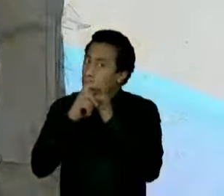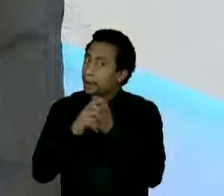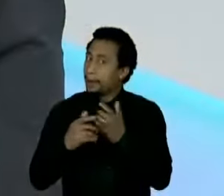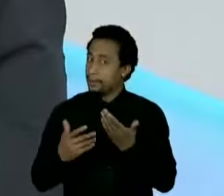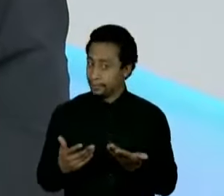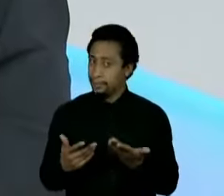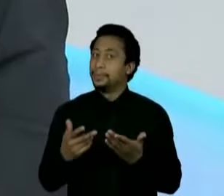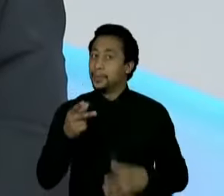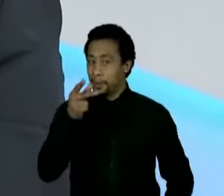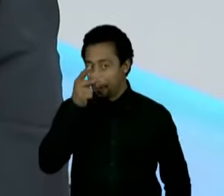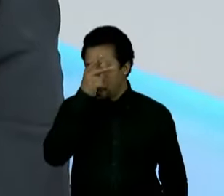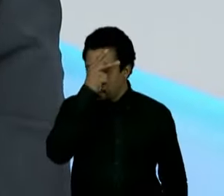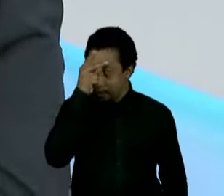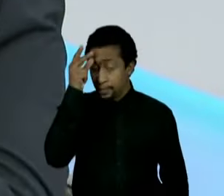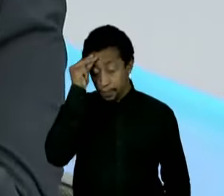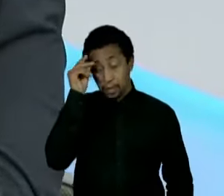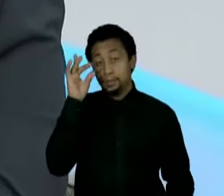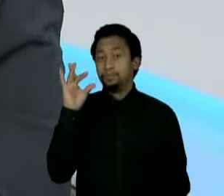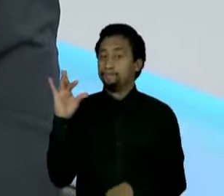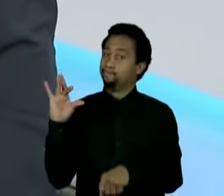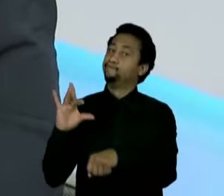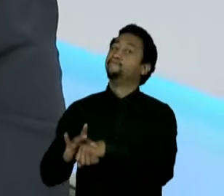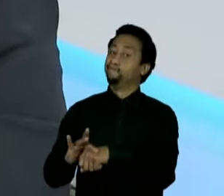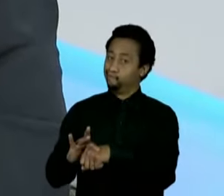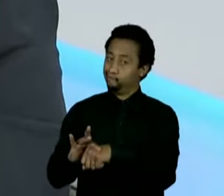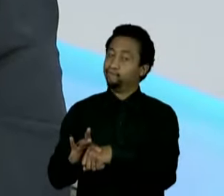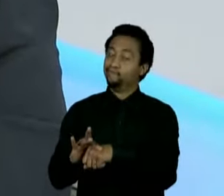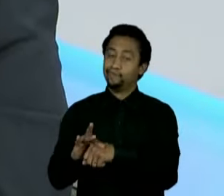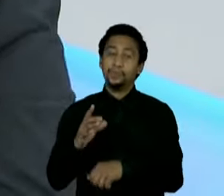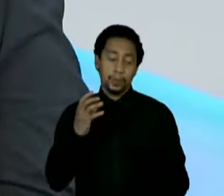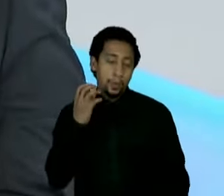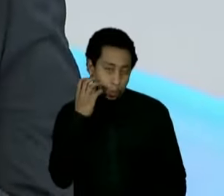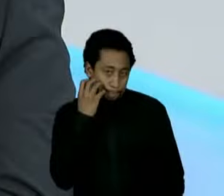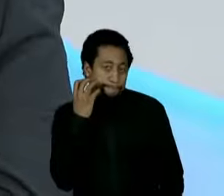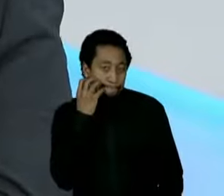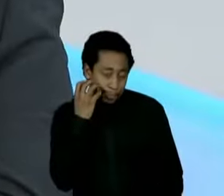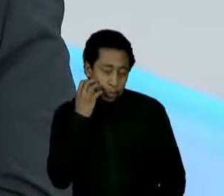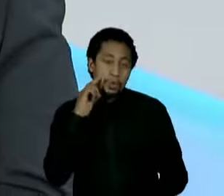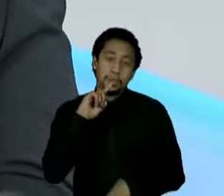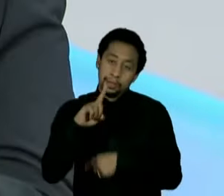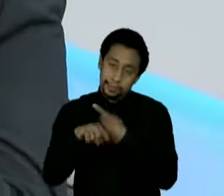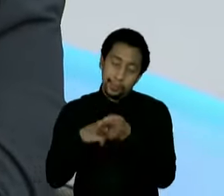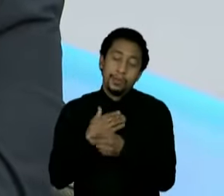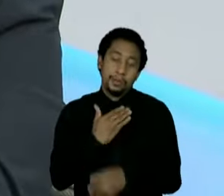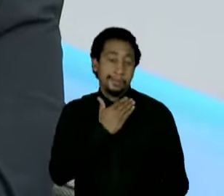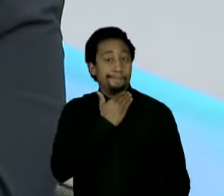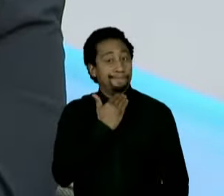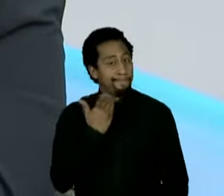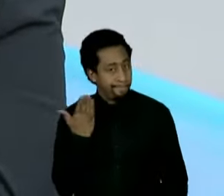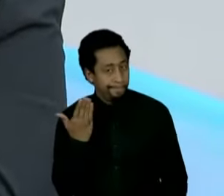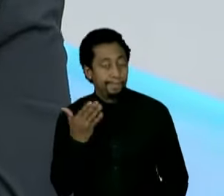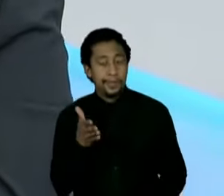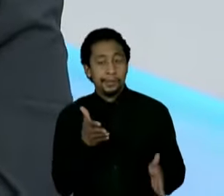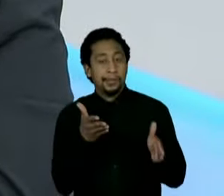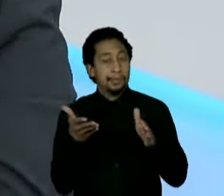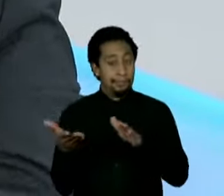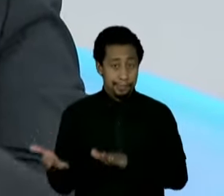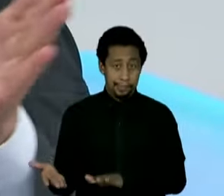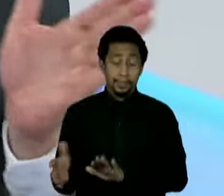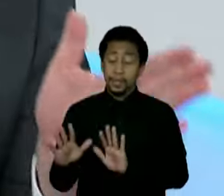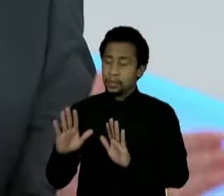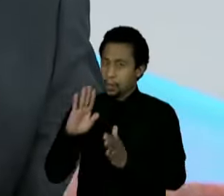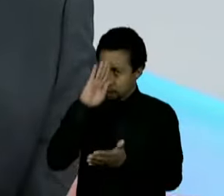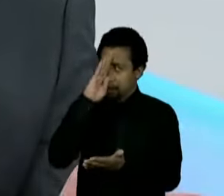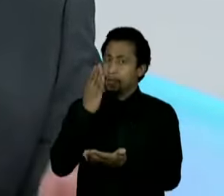que estava com uma doença grave, que depois veio a ser acometido pela doença. Então, eu tenho a impressão que esse padrão da disputa aqui na capital,